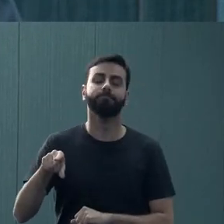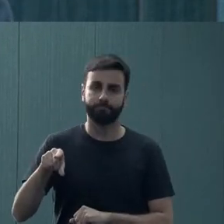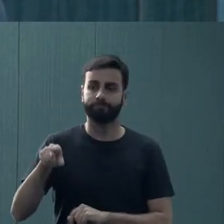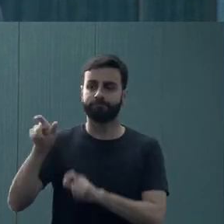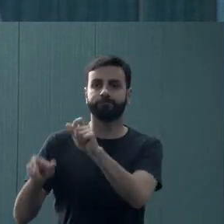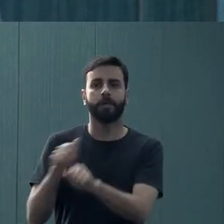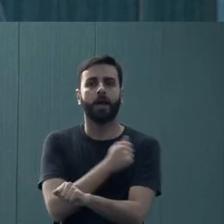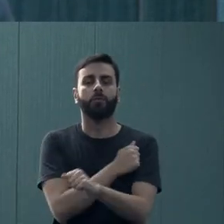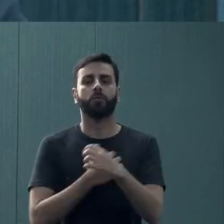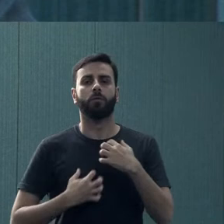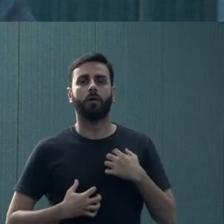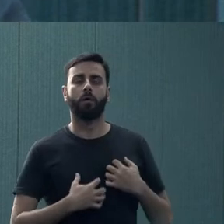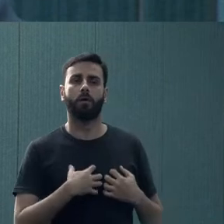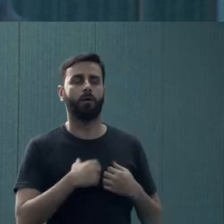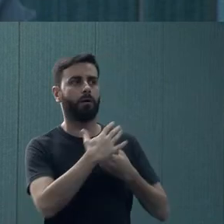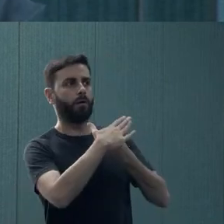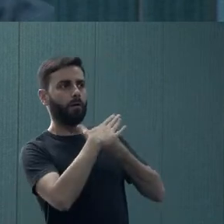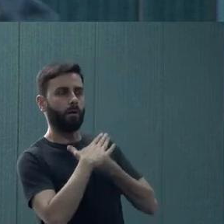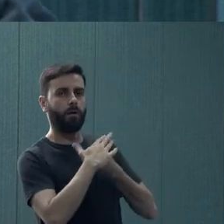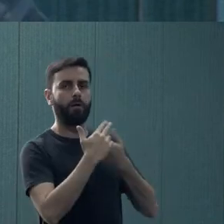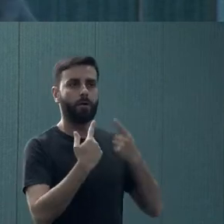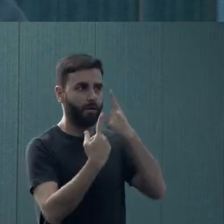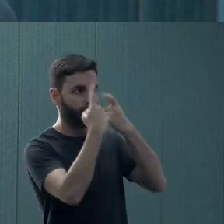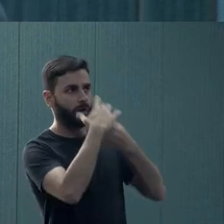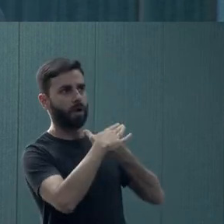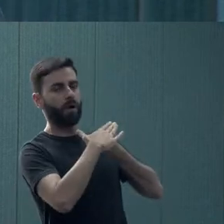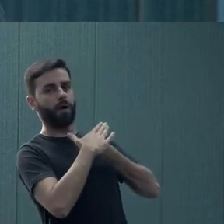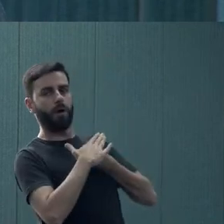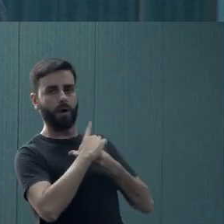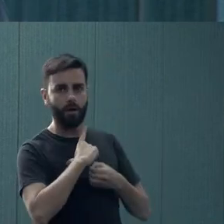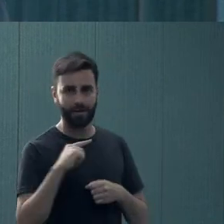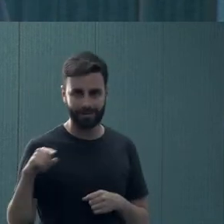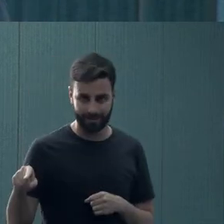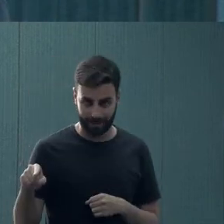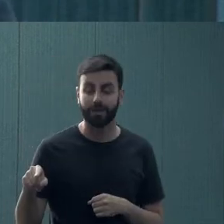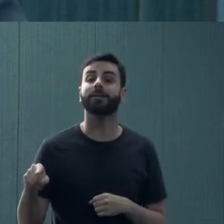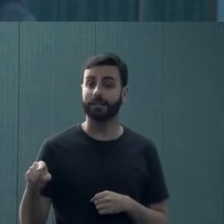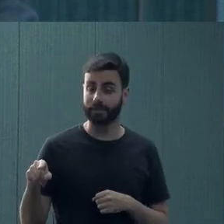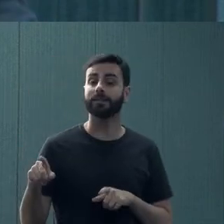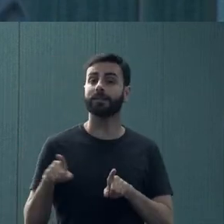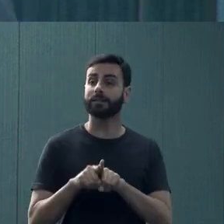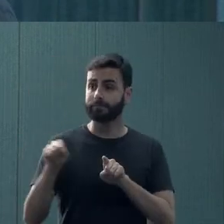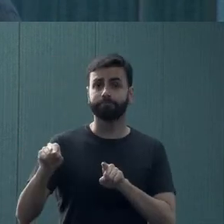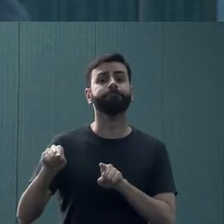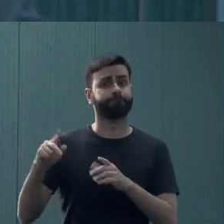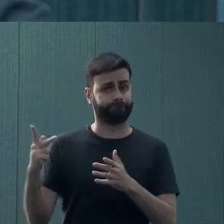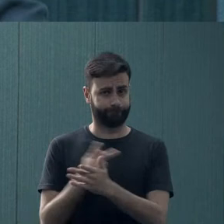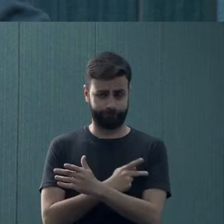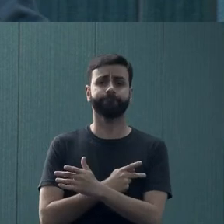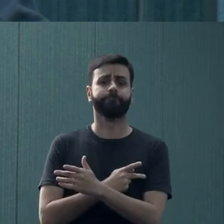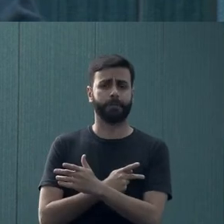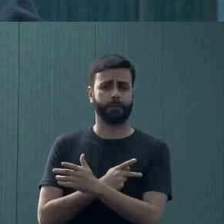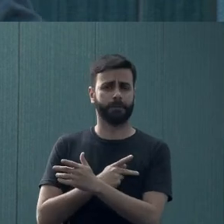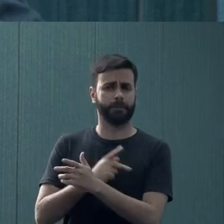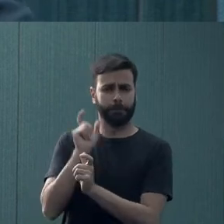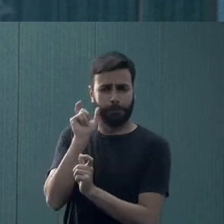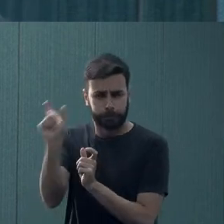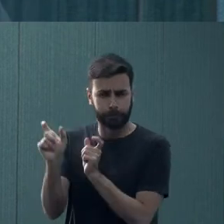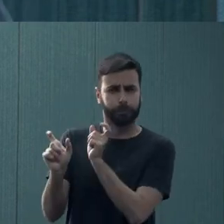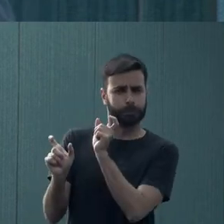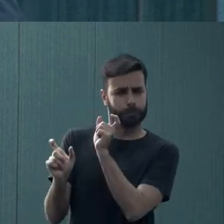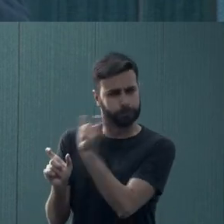de opressão, de violência, e de abusos, e de